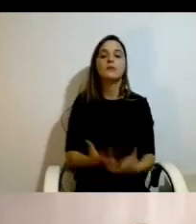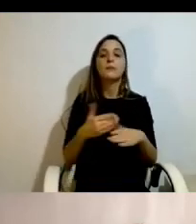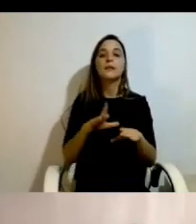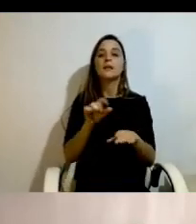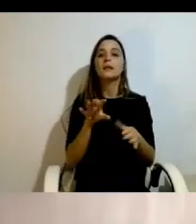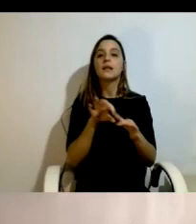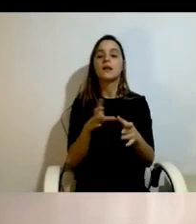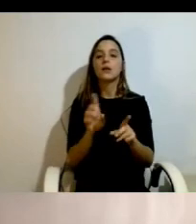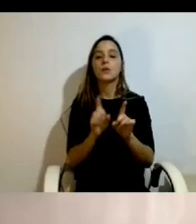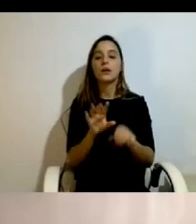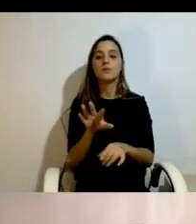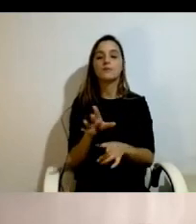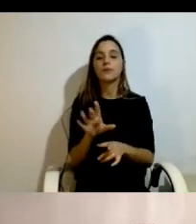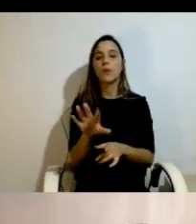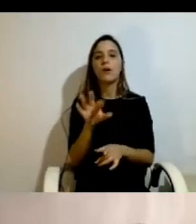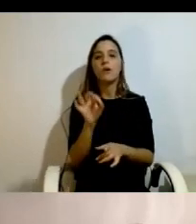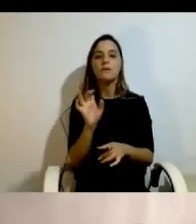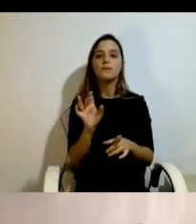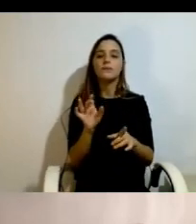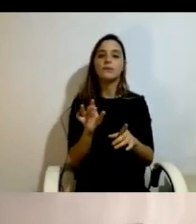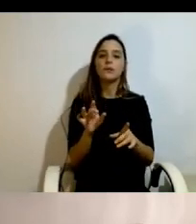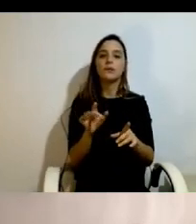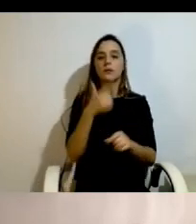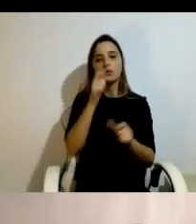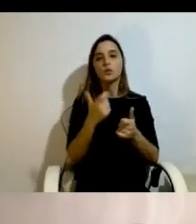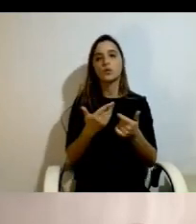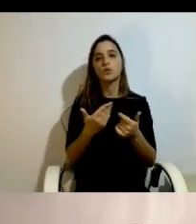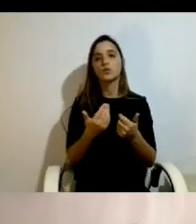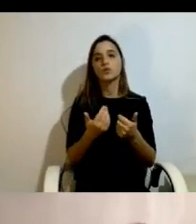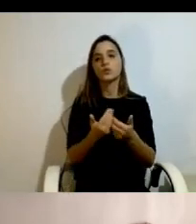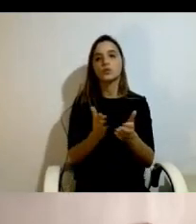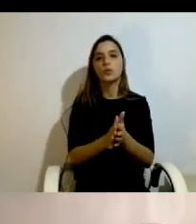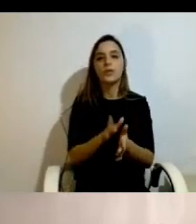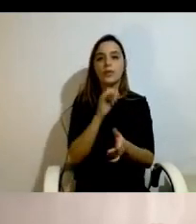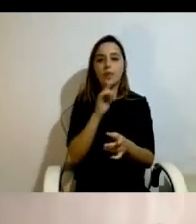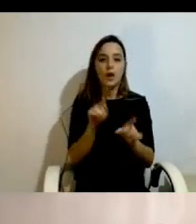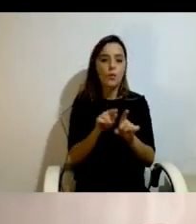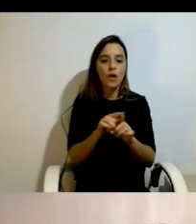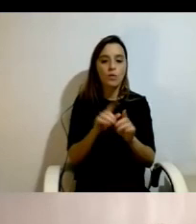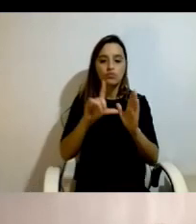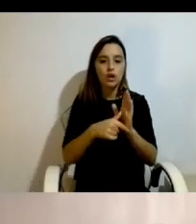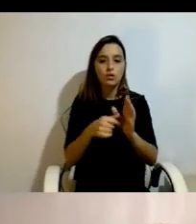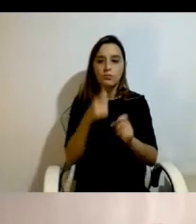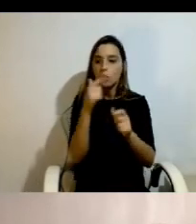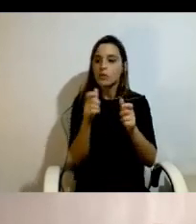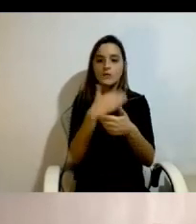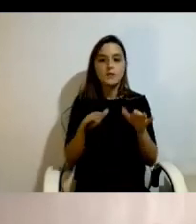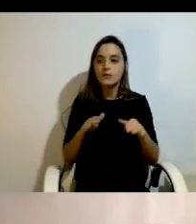elegibilidade. Nem todas as pessoas eram elegíveis para aceder a este projeto. Portanto, ficou